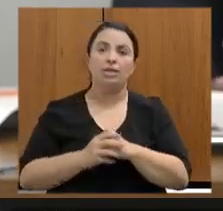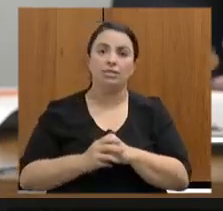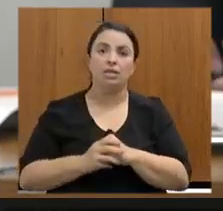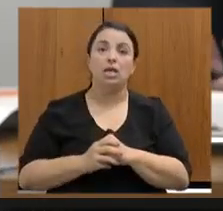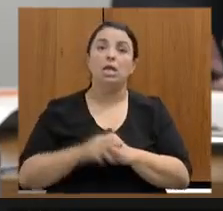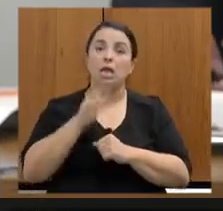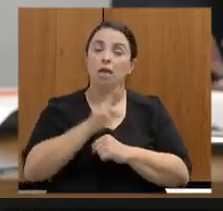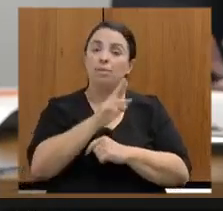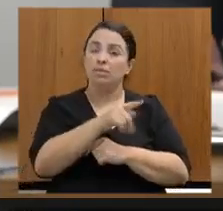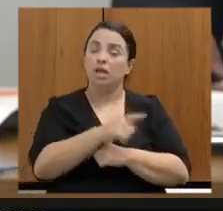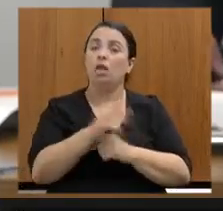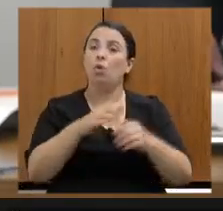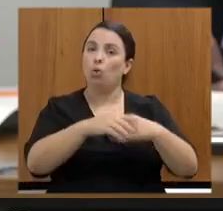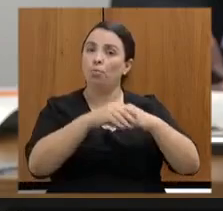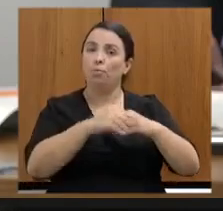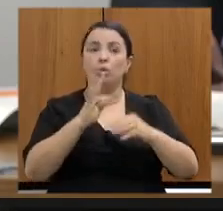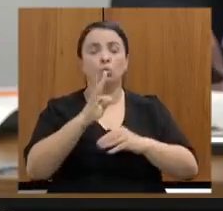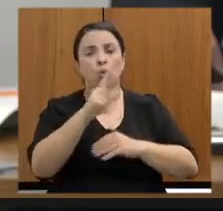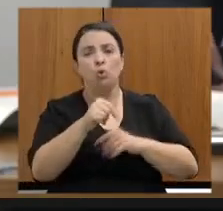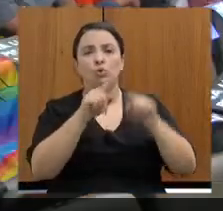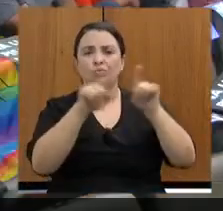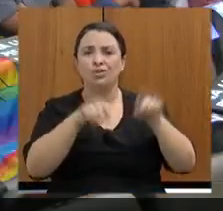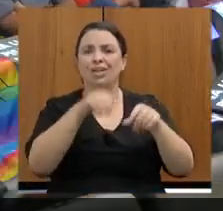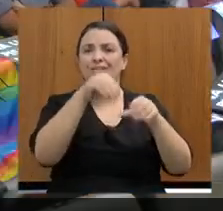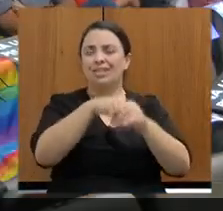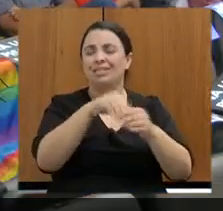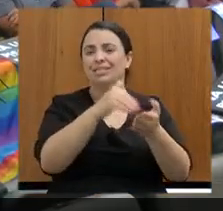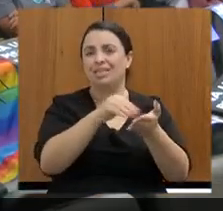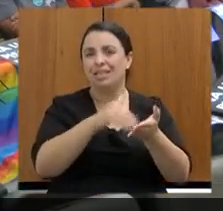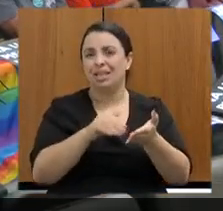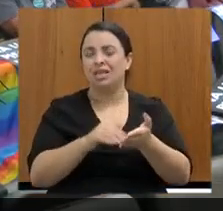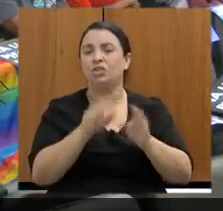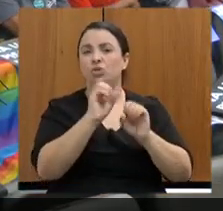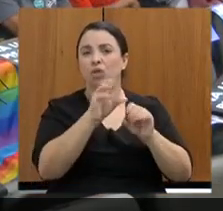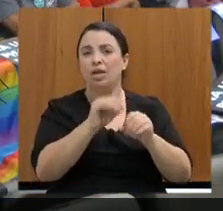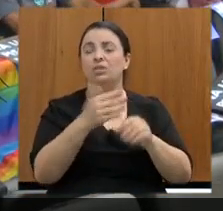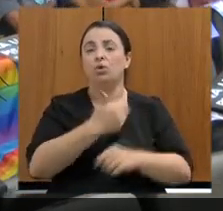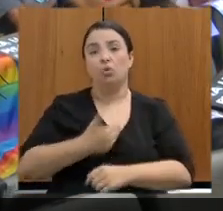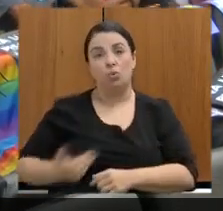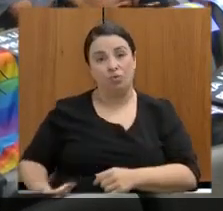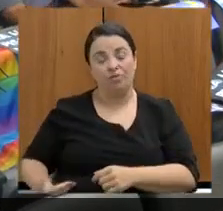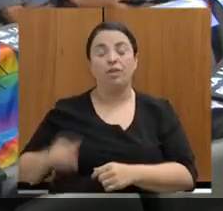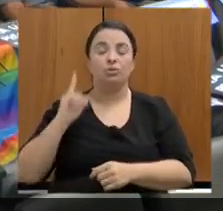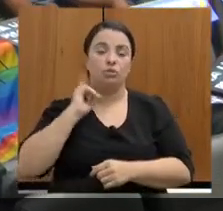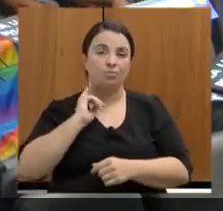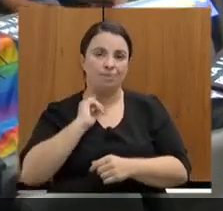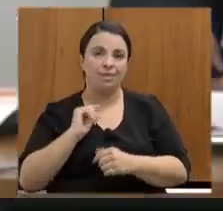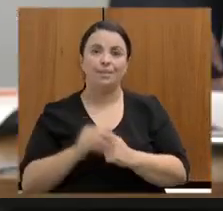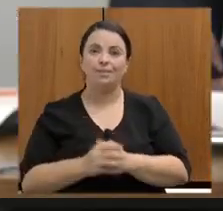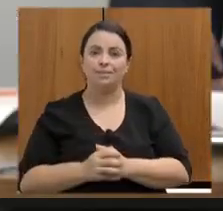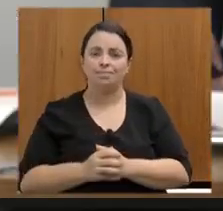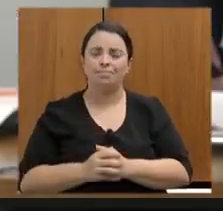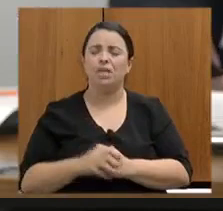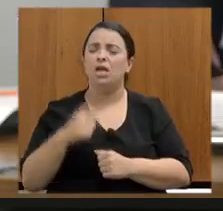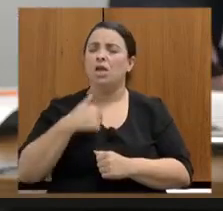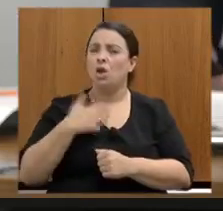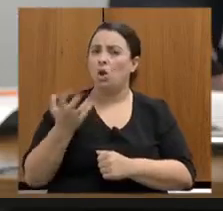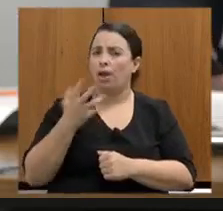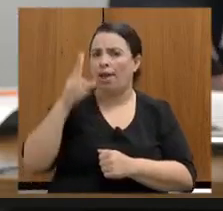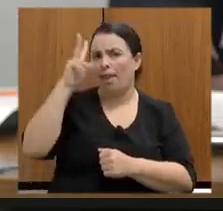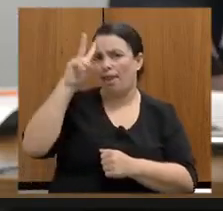os servidores da Secretaria de Estado de Educação e do governo de Minas. Quero relembrar alguns pontos